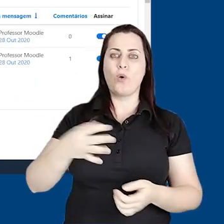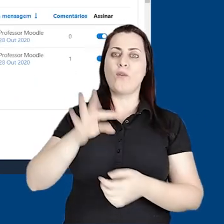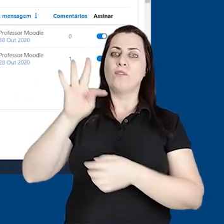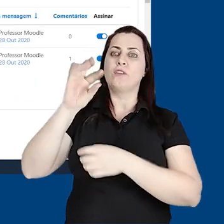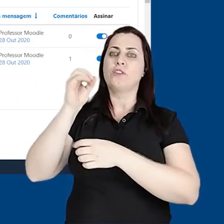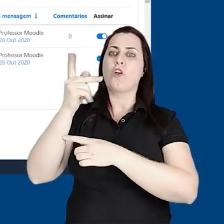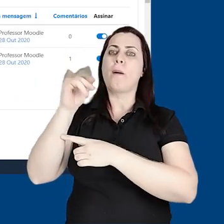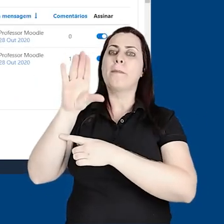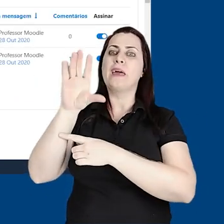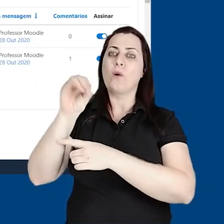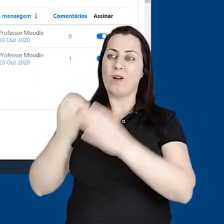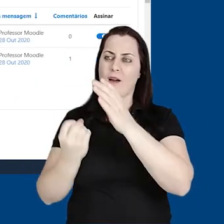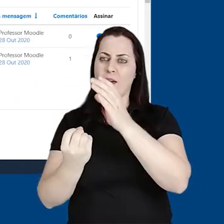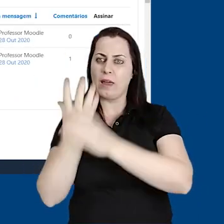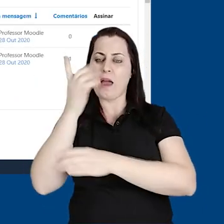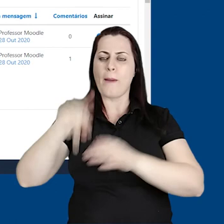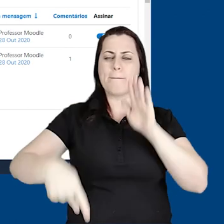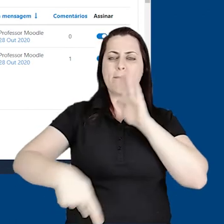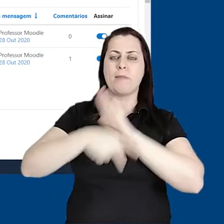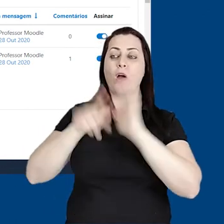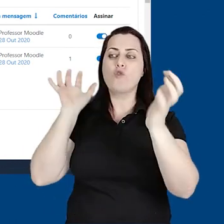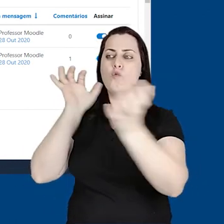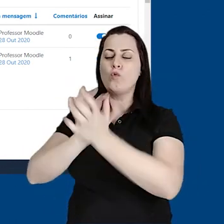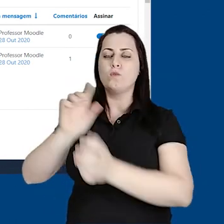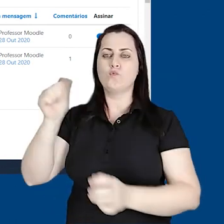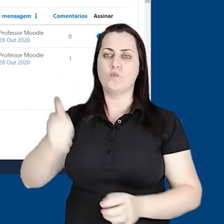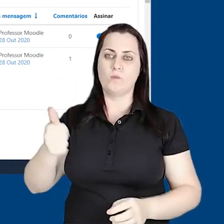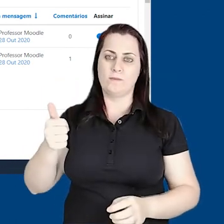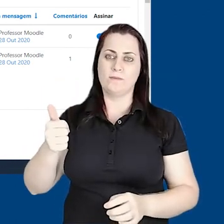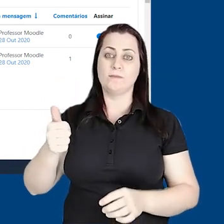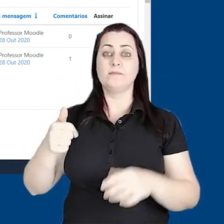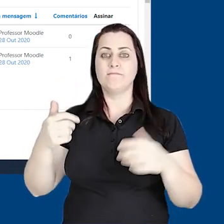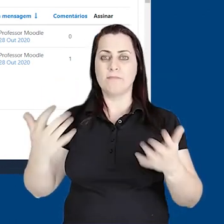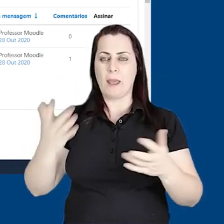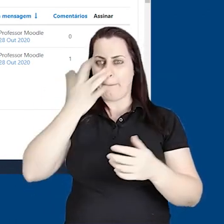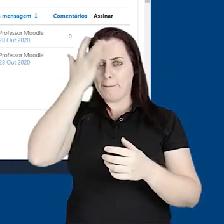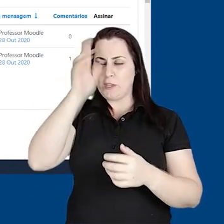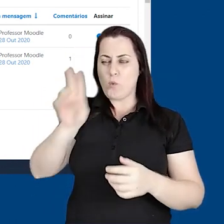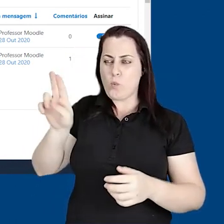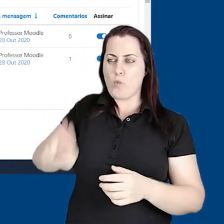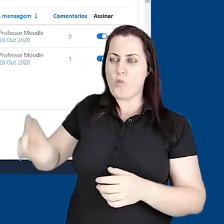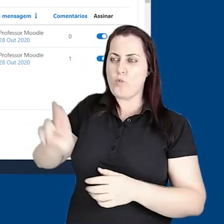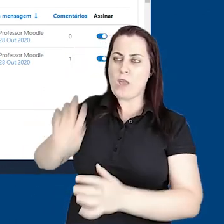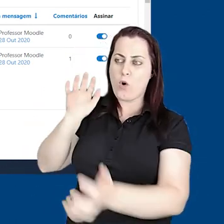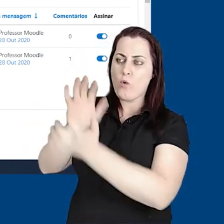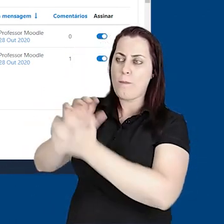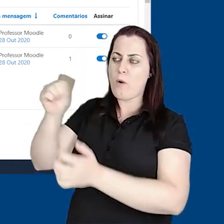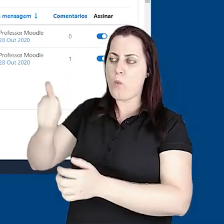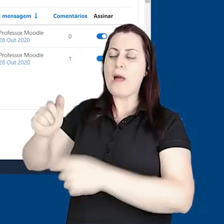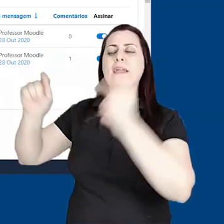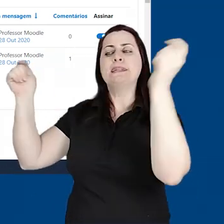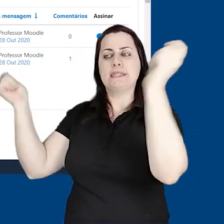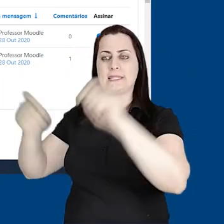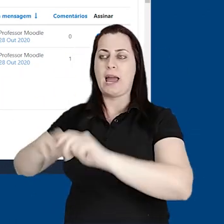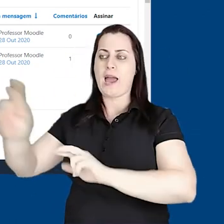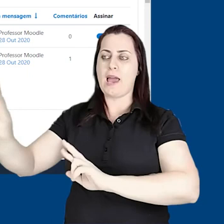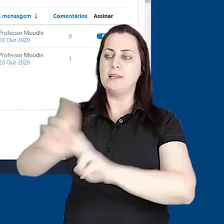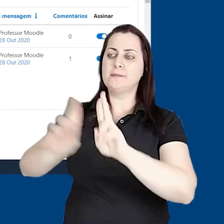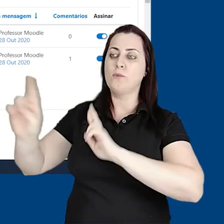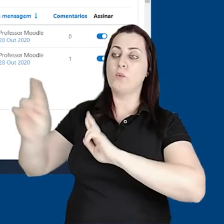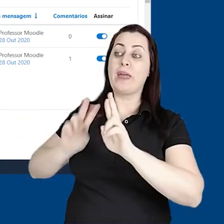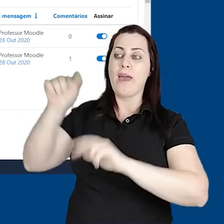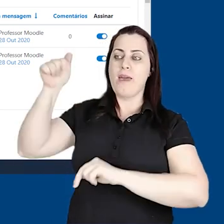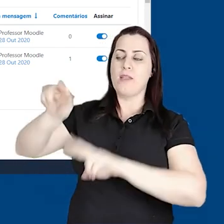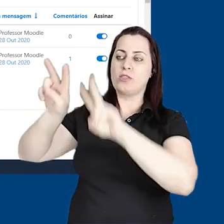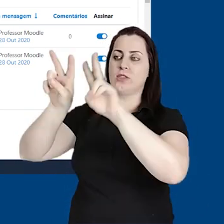agora eu tenho este novo tópico criado, que pertence ao grupo 1. Agora os usuários do grupo